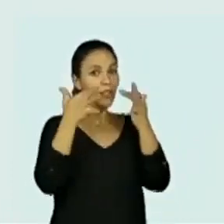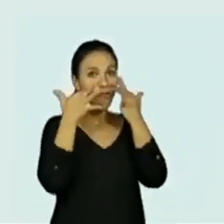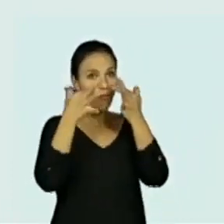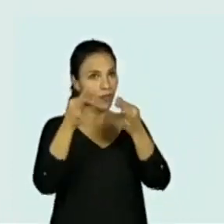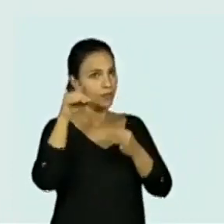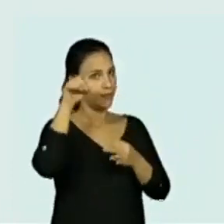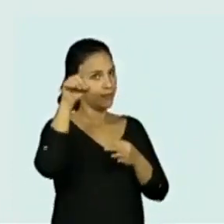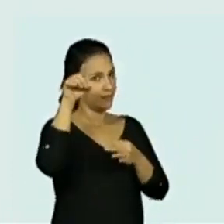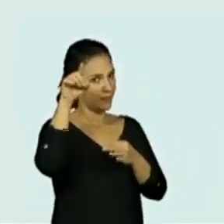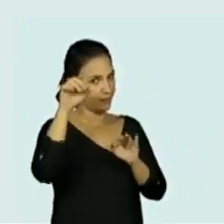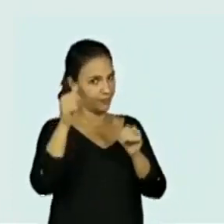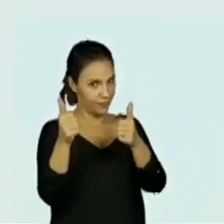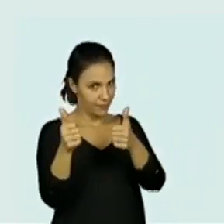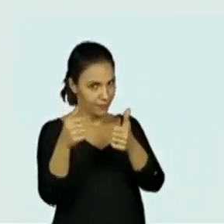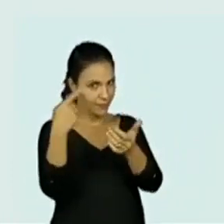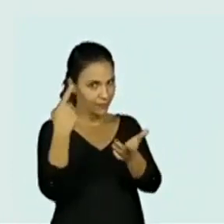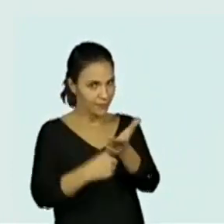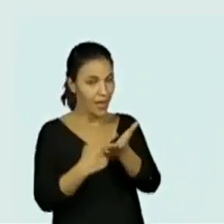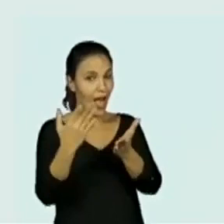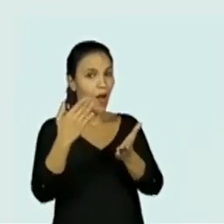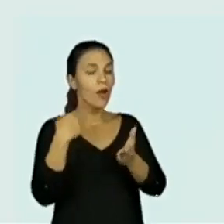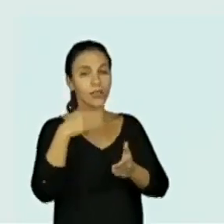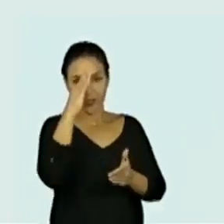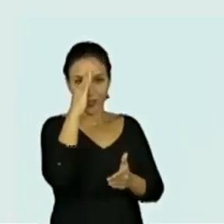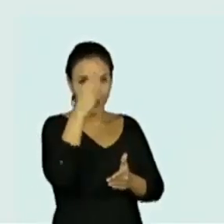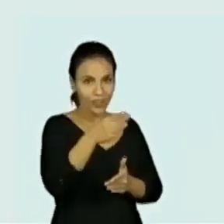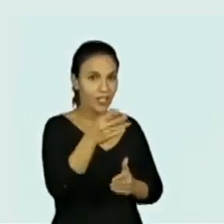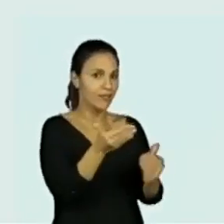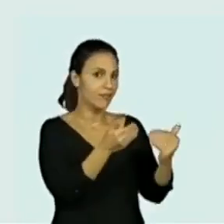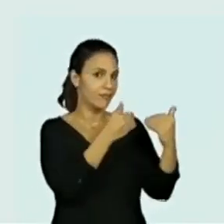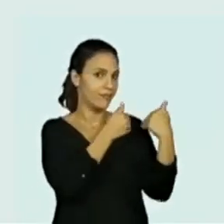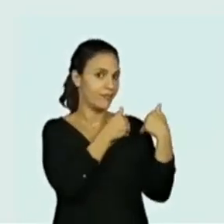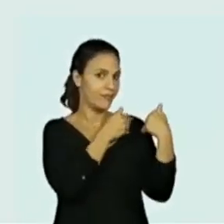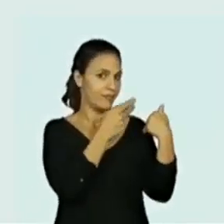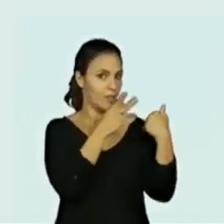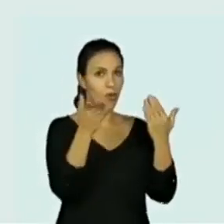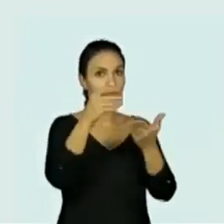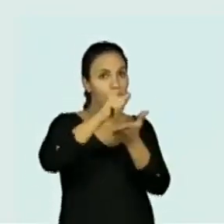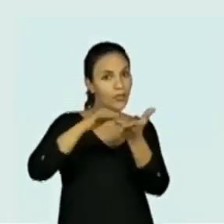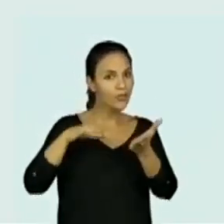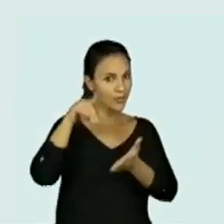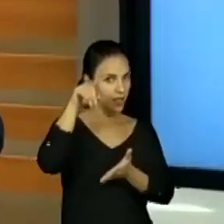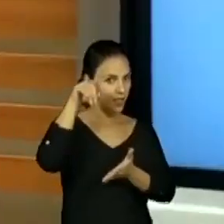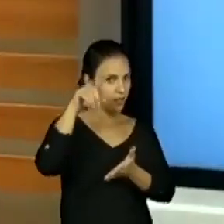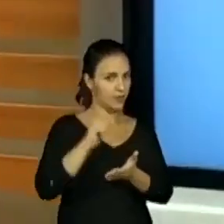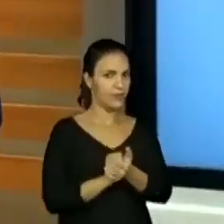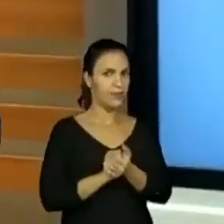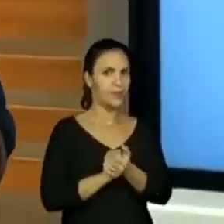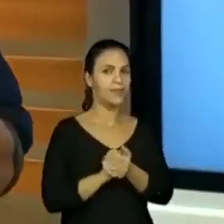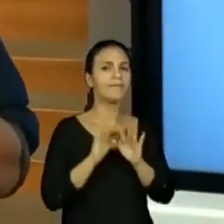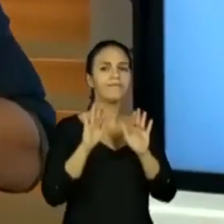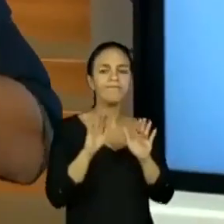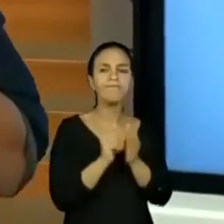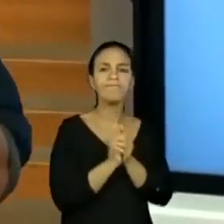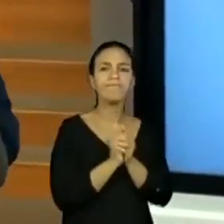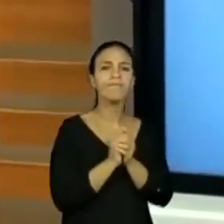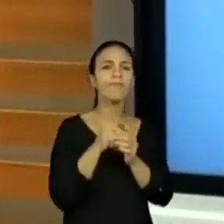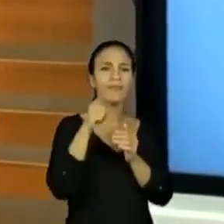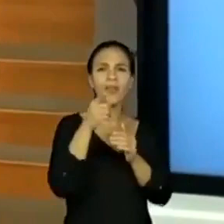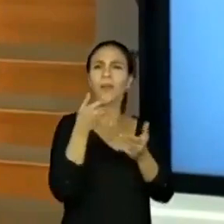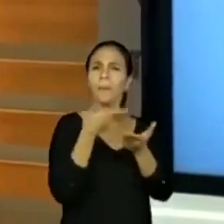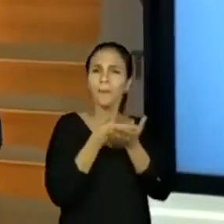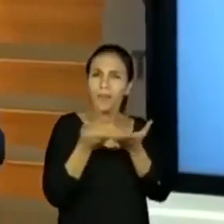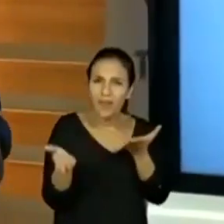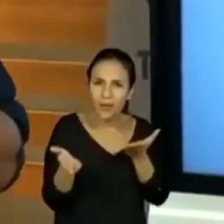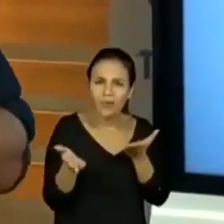manter o foco respondendo estas questões, porque é esta a atividade de hoje. Fechou? Para quem perdeu, olha só. Muito